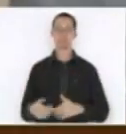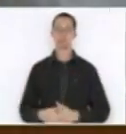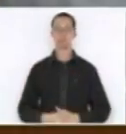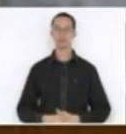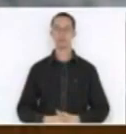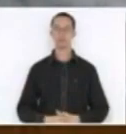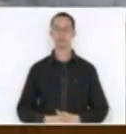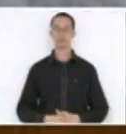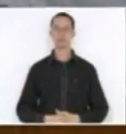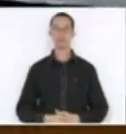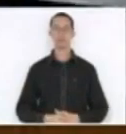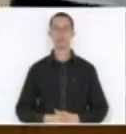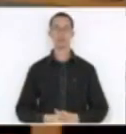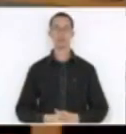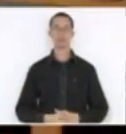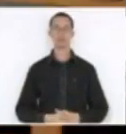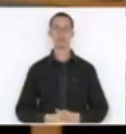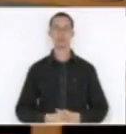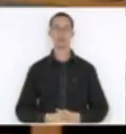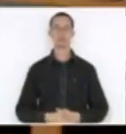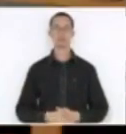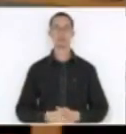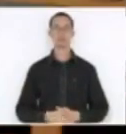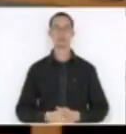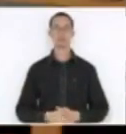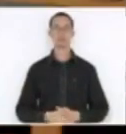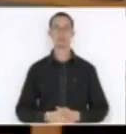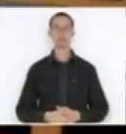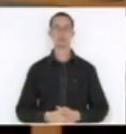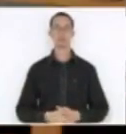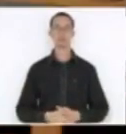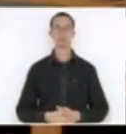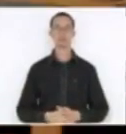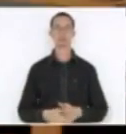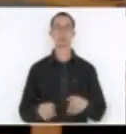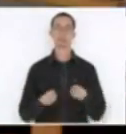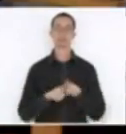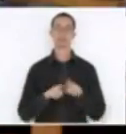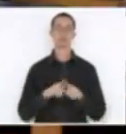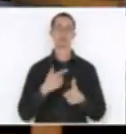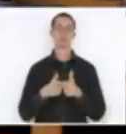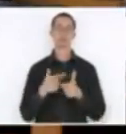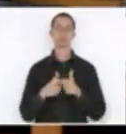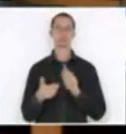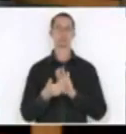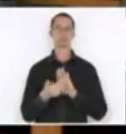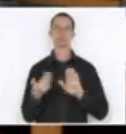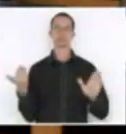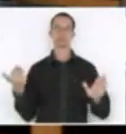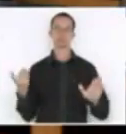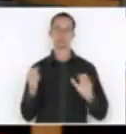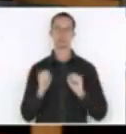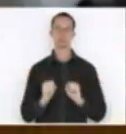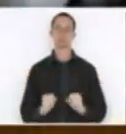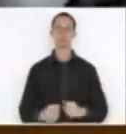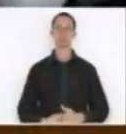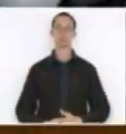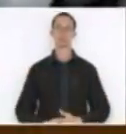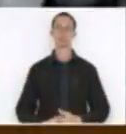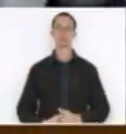obrigado. Deputado César Balduga, do PCdoB. Da mesma forma, senhor presidente. Acompanhamos a solicitação do deputado Marcos Vieira.